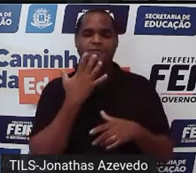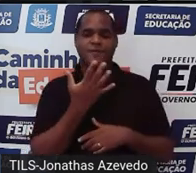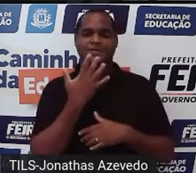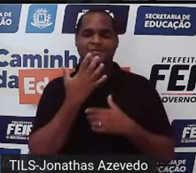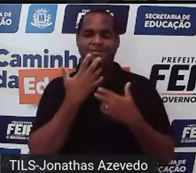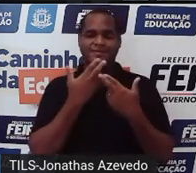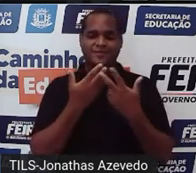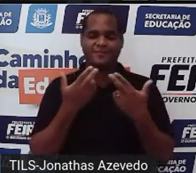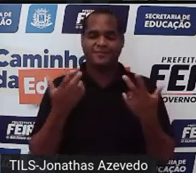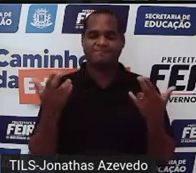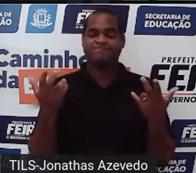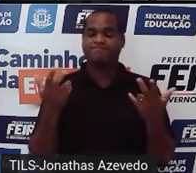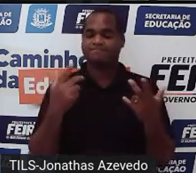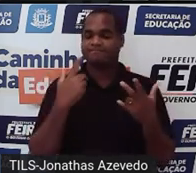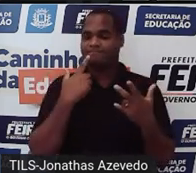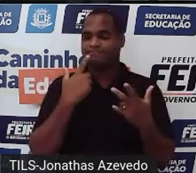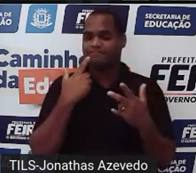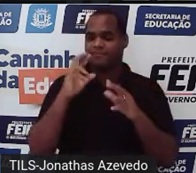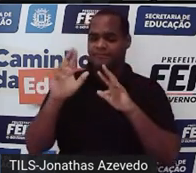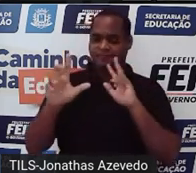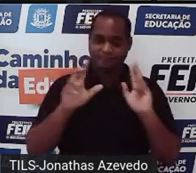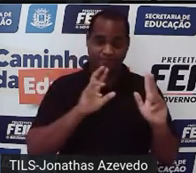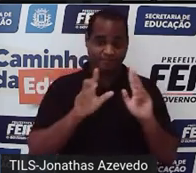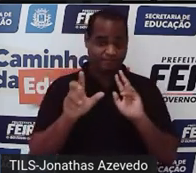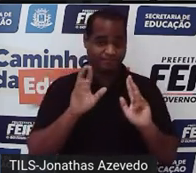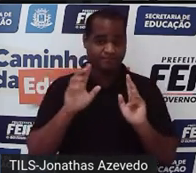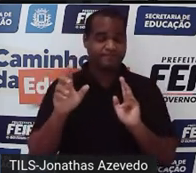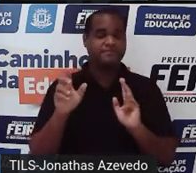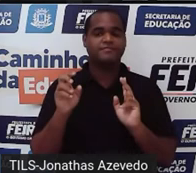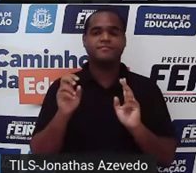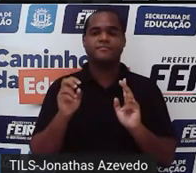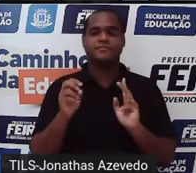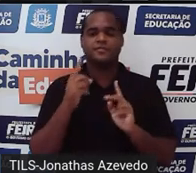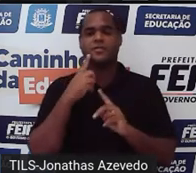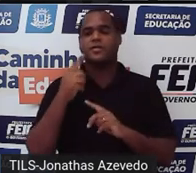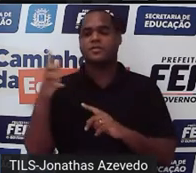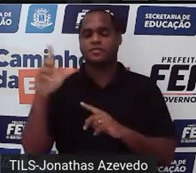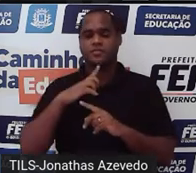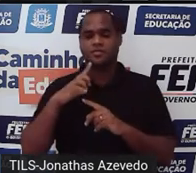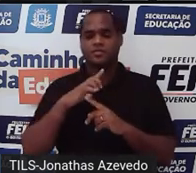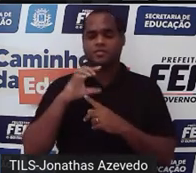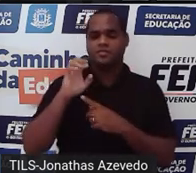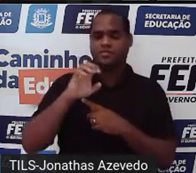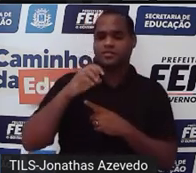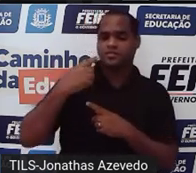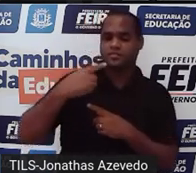para diferenciar da outra a outra equação